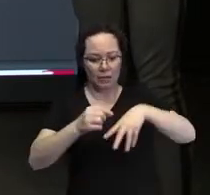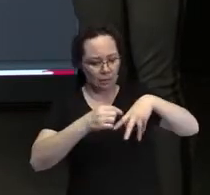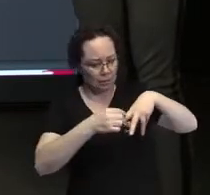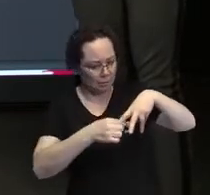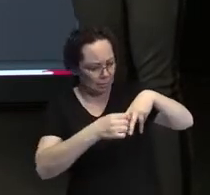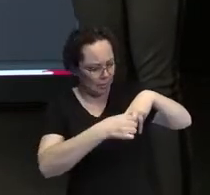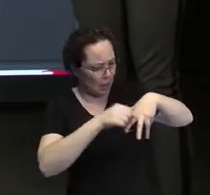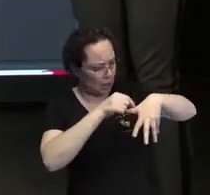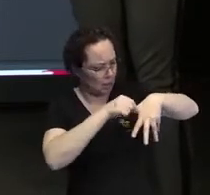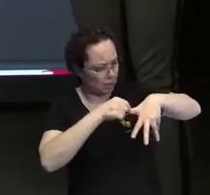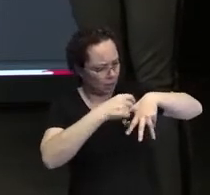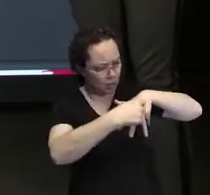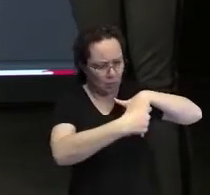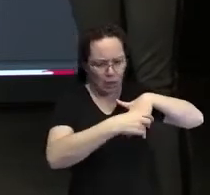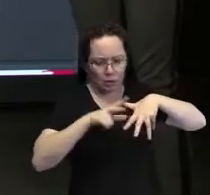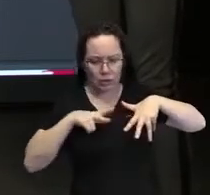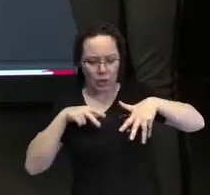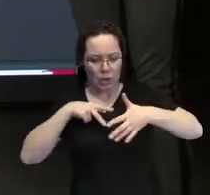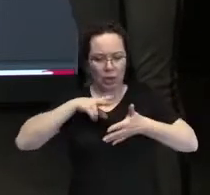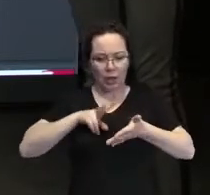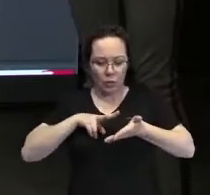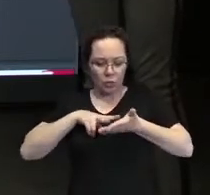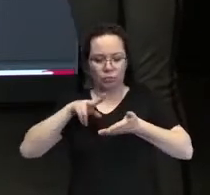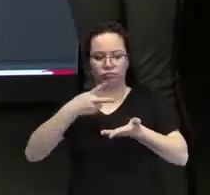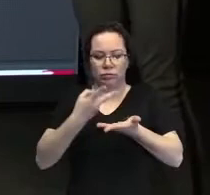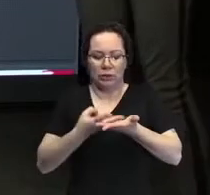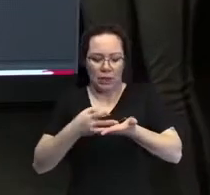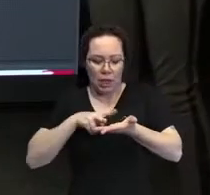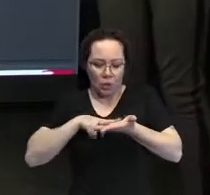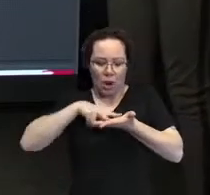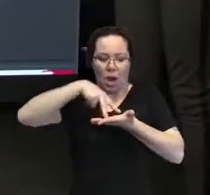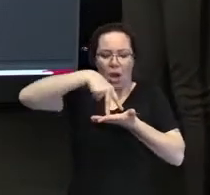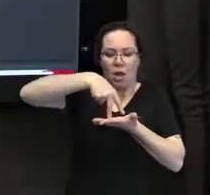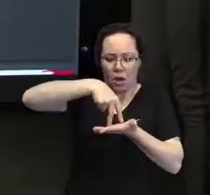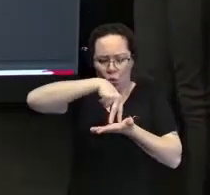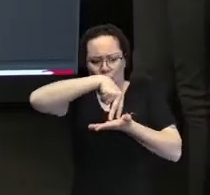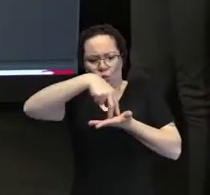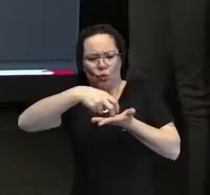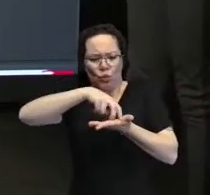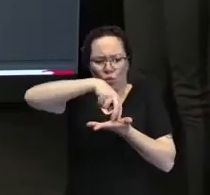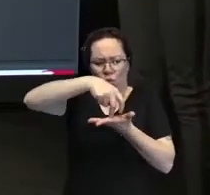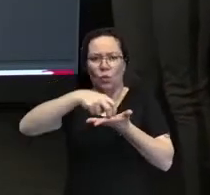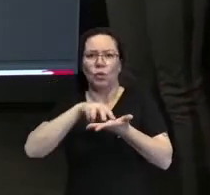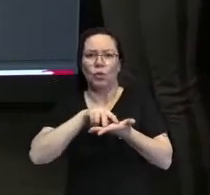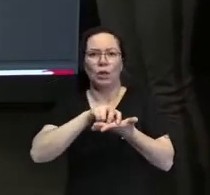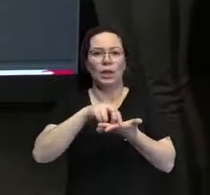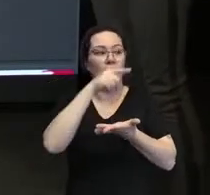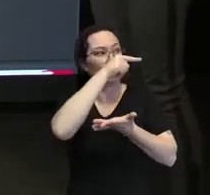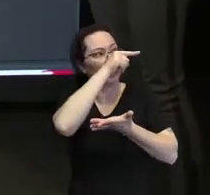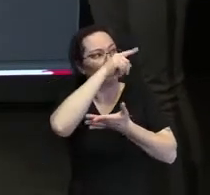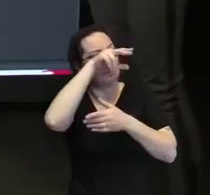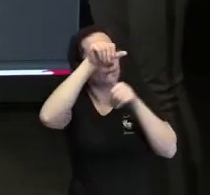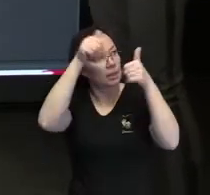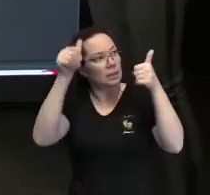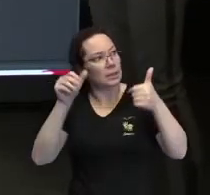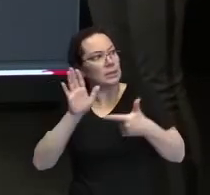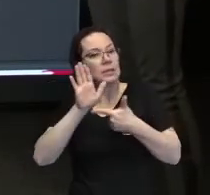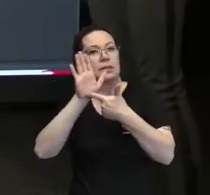e eu perdi total equilíbrio ao levantar da cama. Então, essa imagem, ela representa